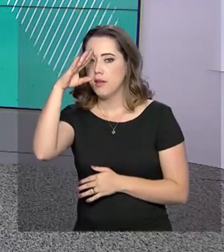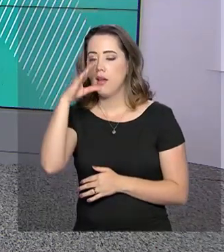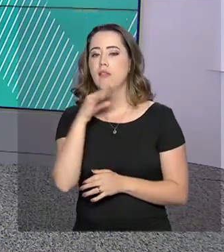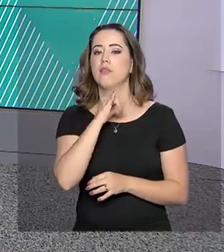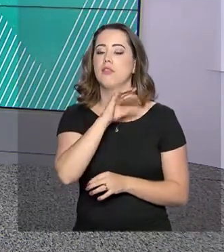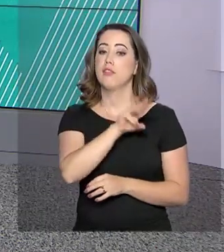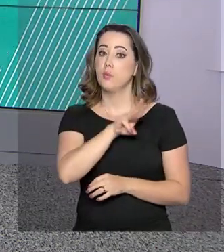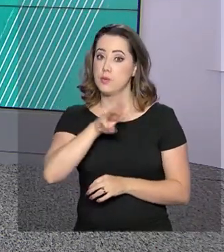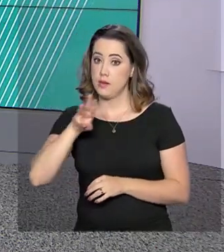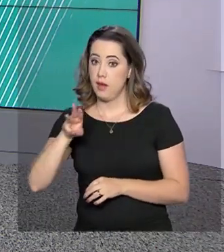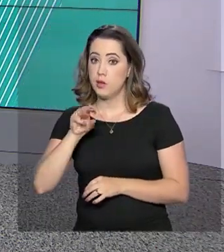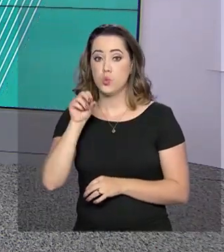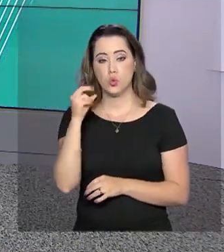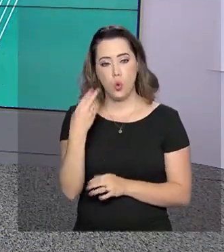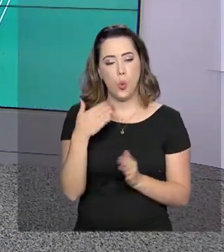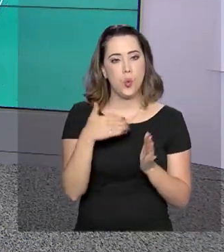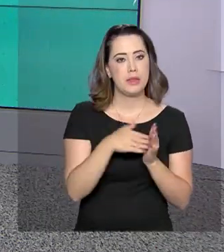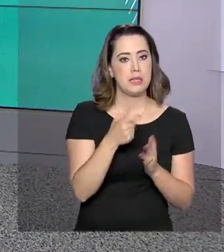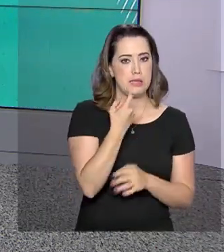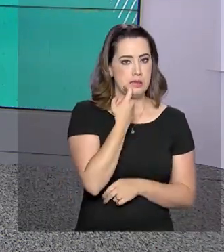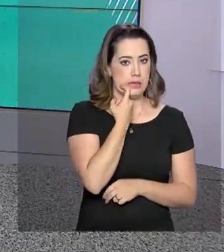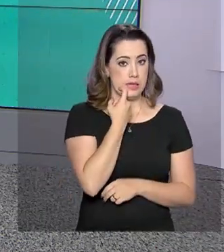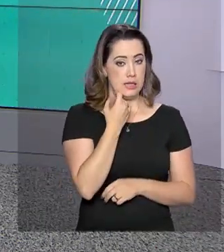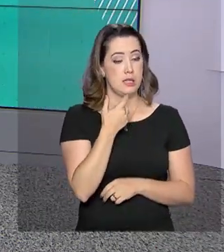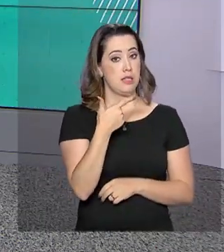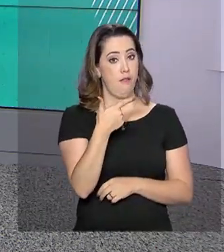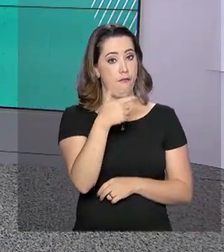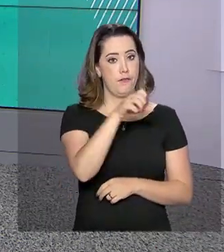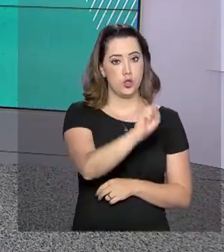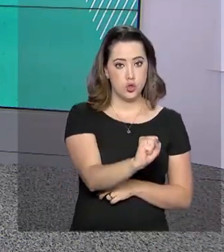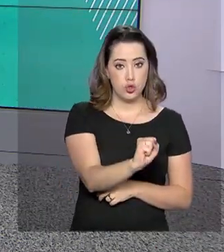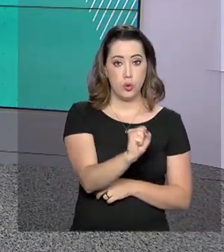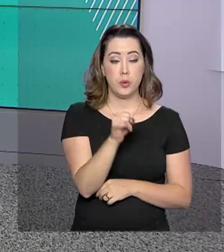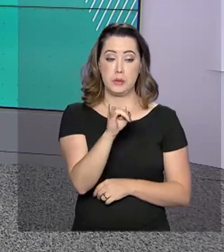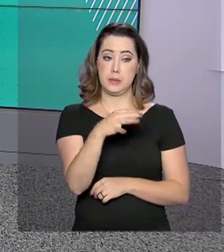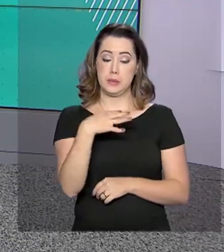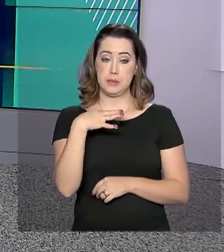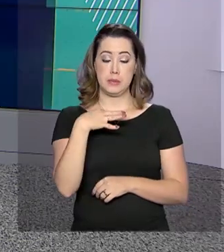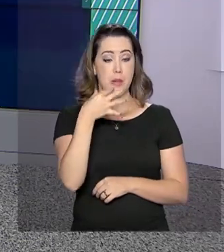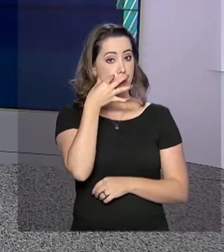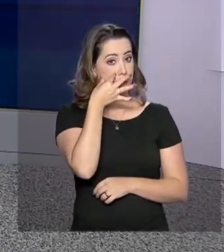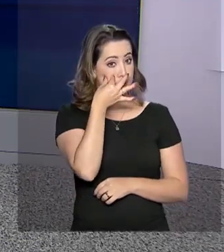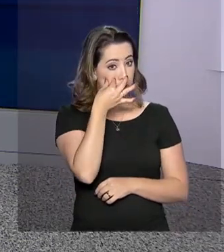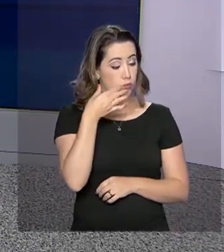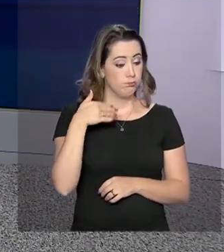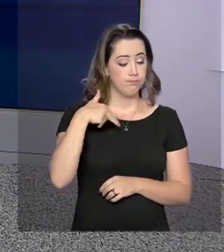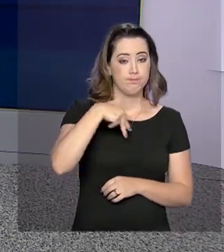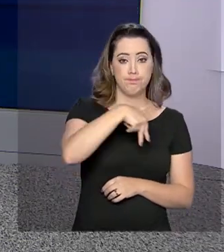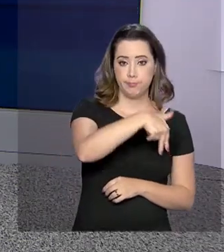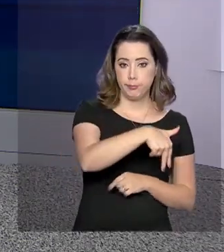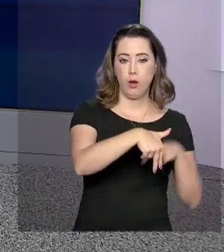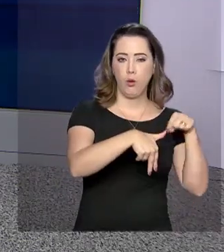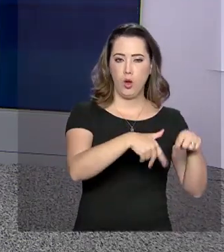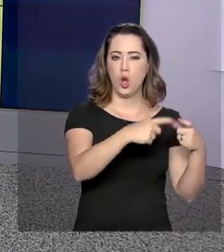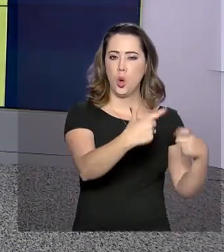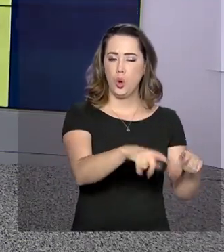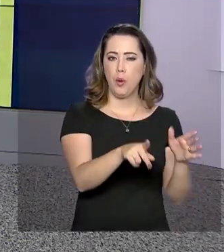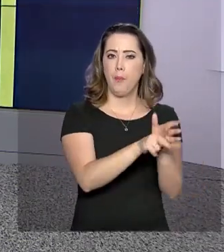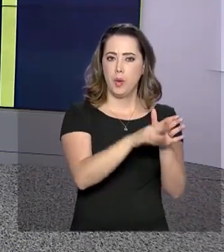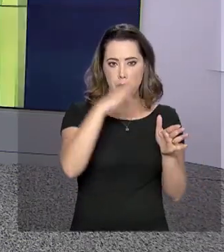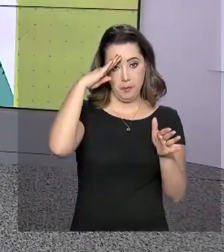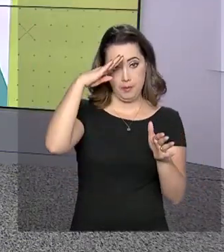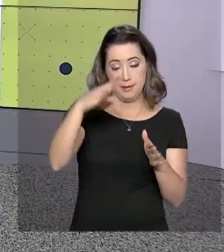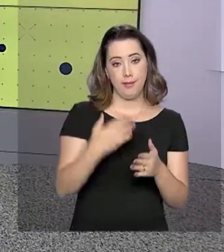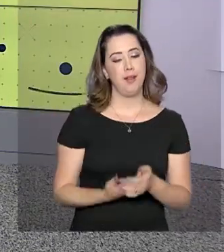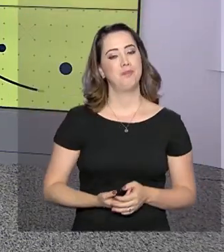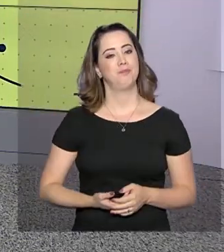sexta-feira, dia 28, de forma presencial, nas juntas do Serviço Militar. Até agora, 1 milhão e 600 mil